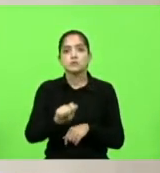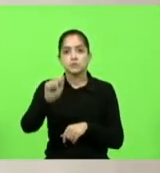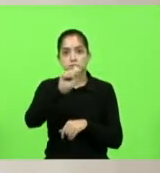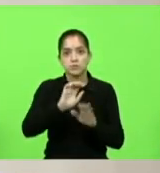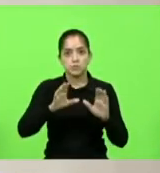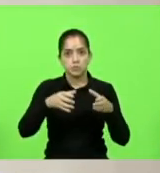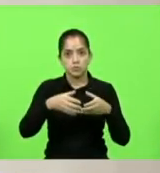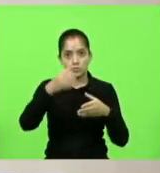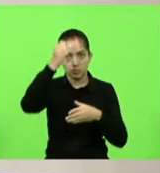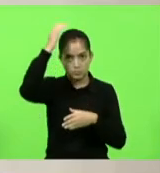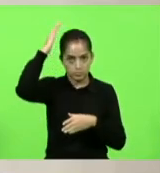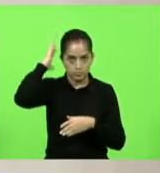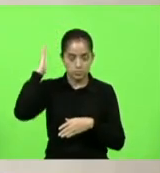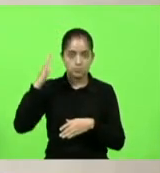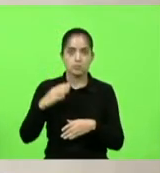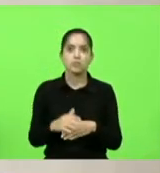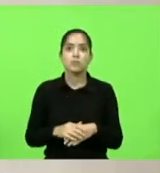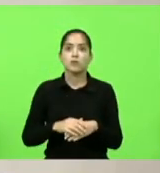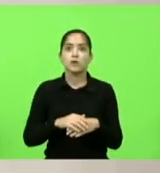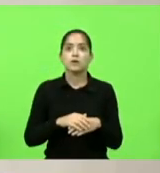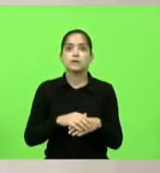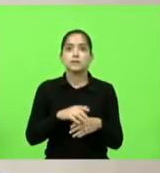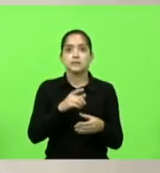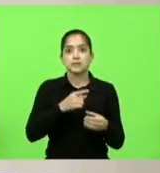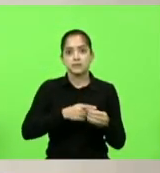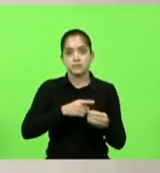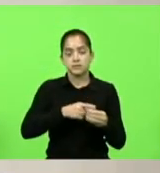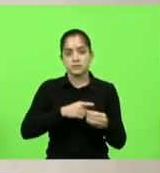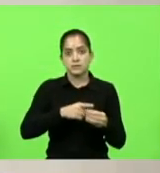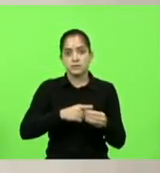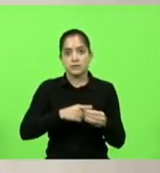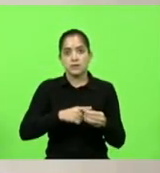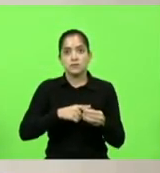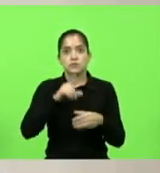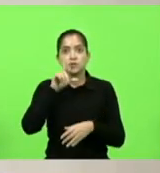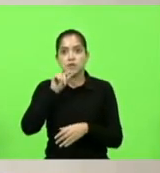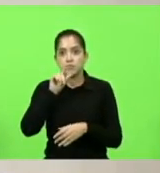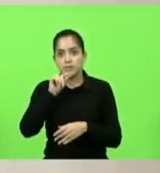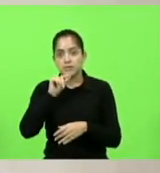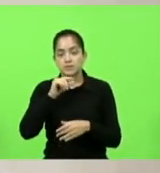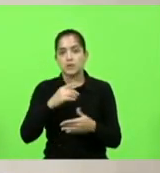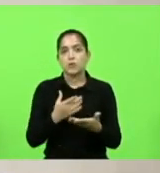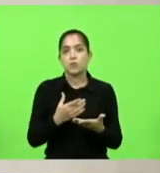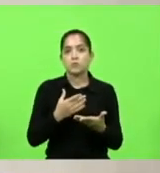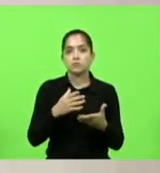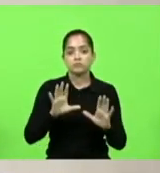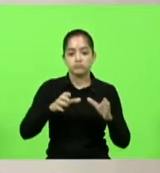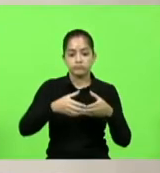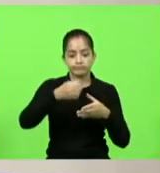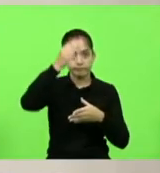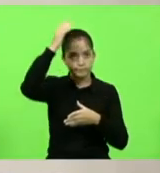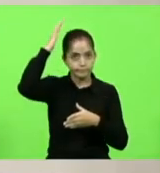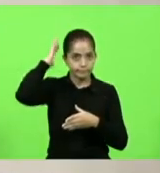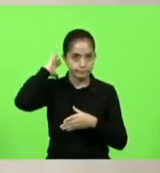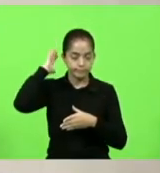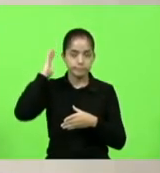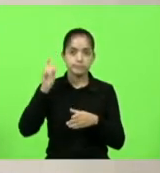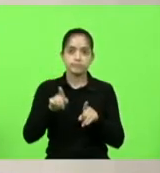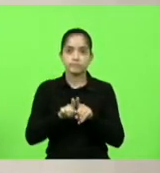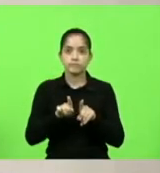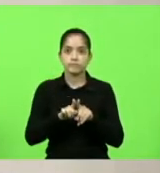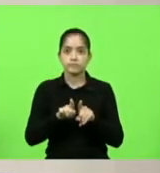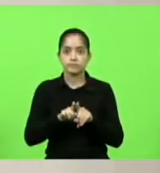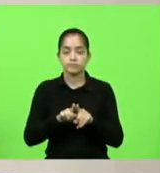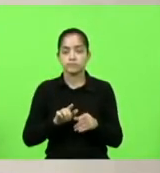Comunitários de Capinzal e Região para a Associação Bombeiros Comunitários de Capinzal, Ouro e